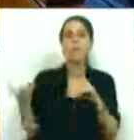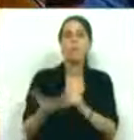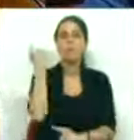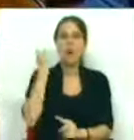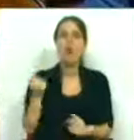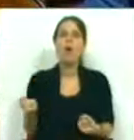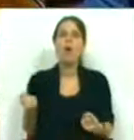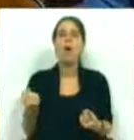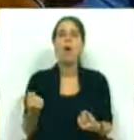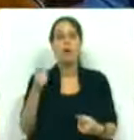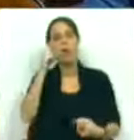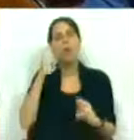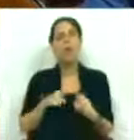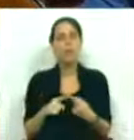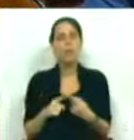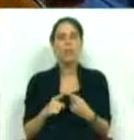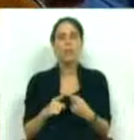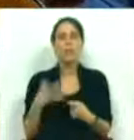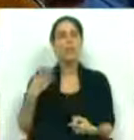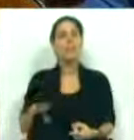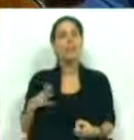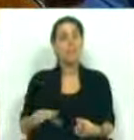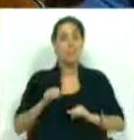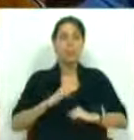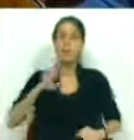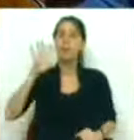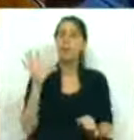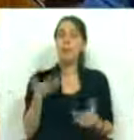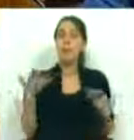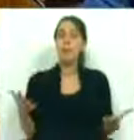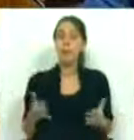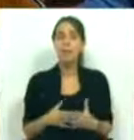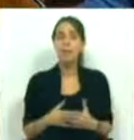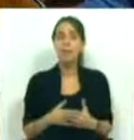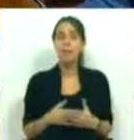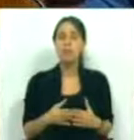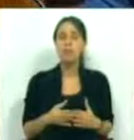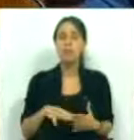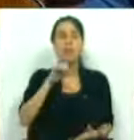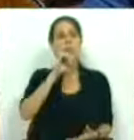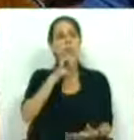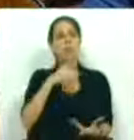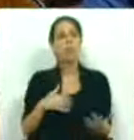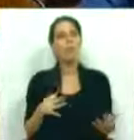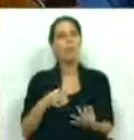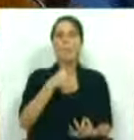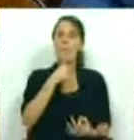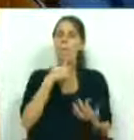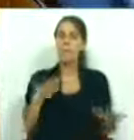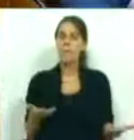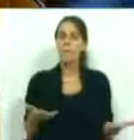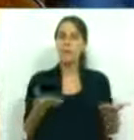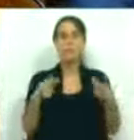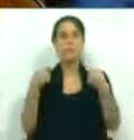alcançar os objetivos que tanto queremos para o nosso país, que é podermos ter medidas